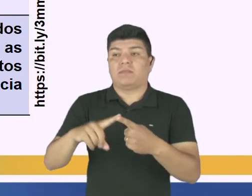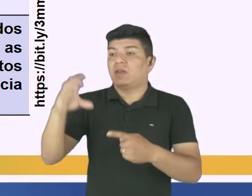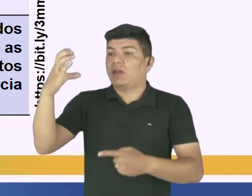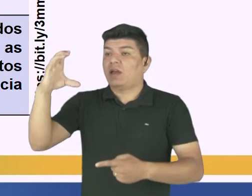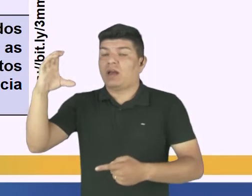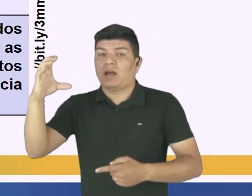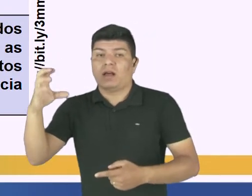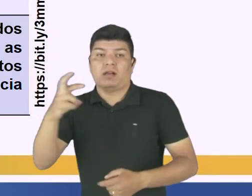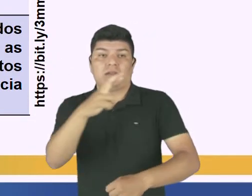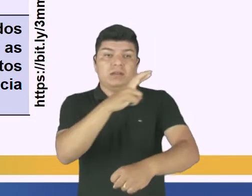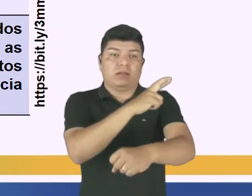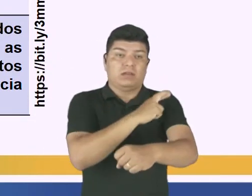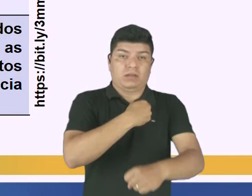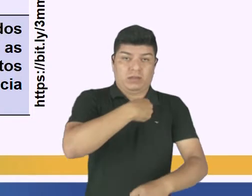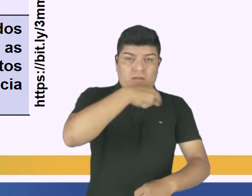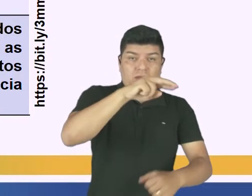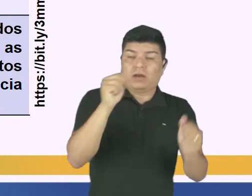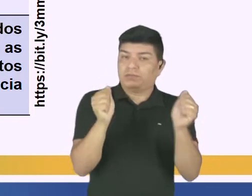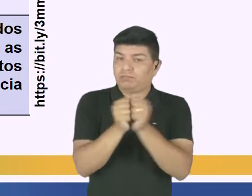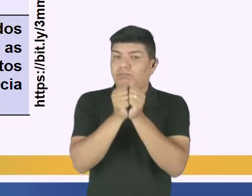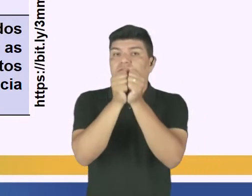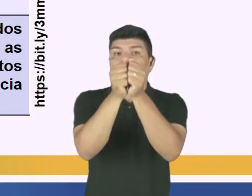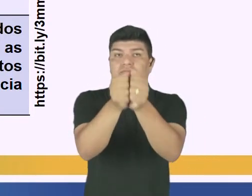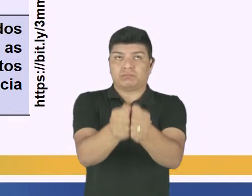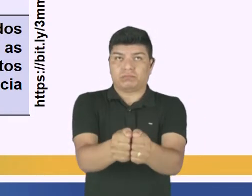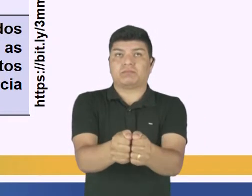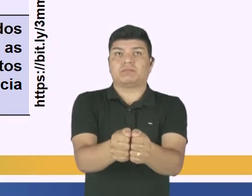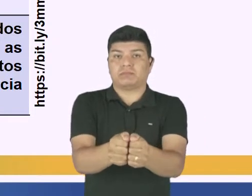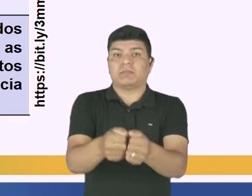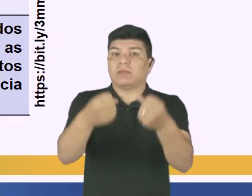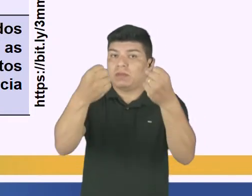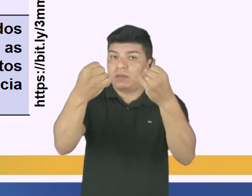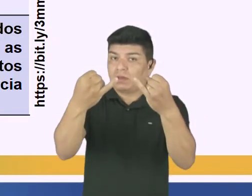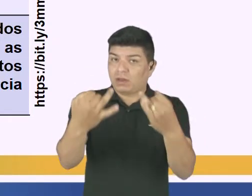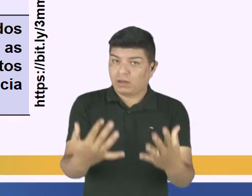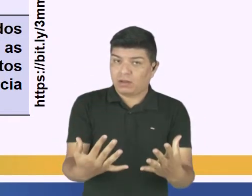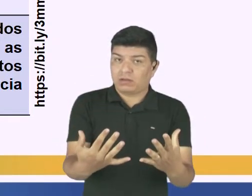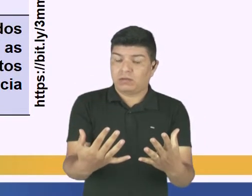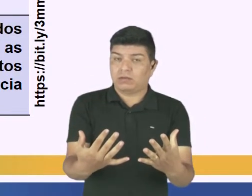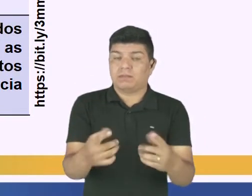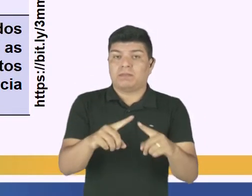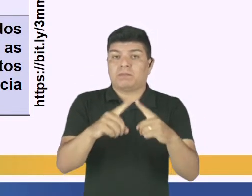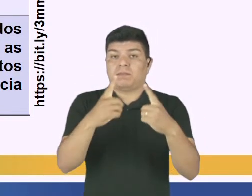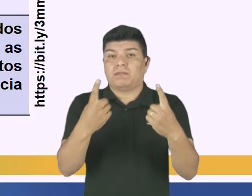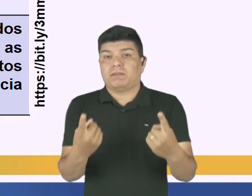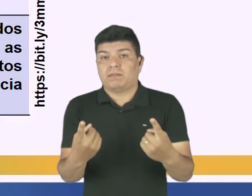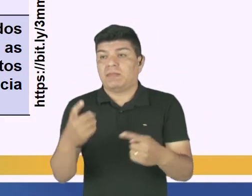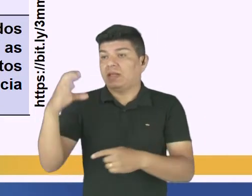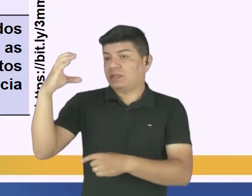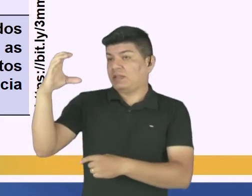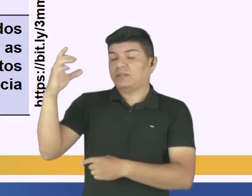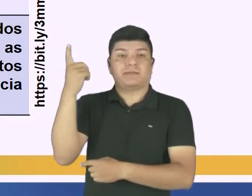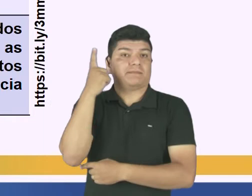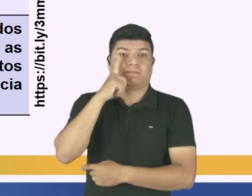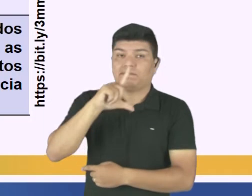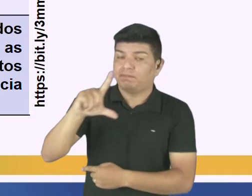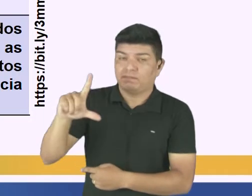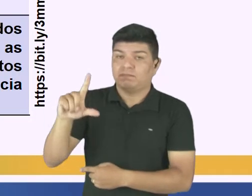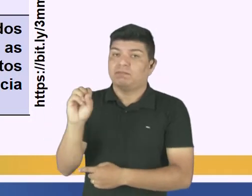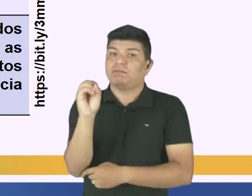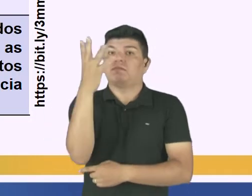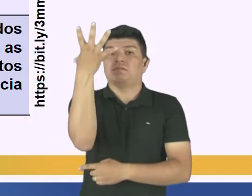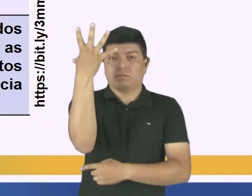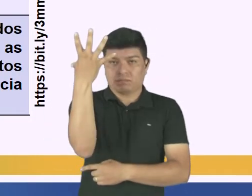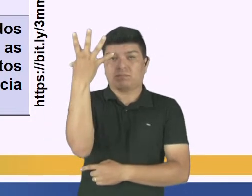junto com a religião, porque a religião não explica a ciência, a ciência não consegue explicar os fenômenos que